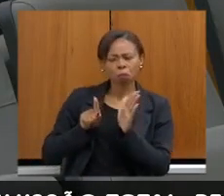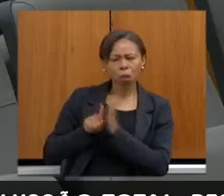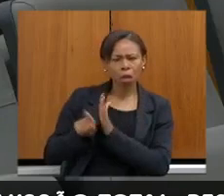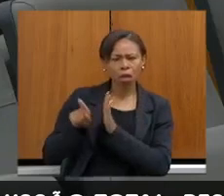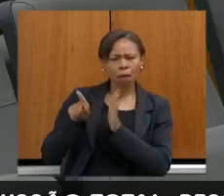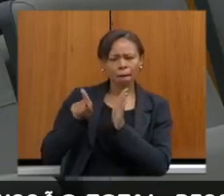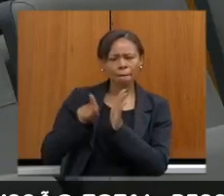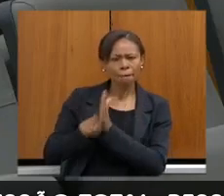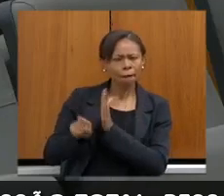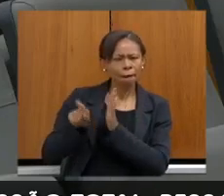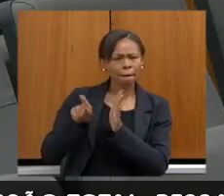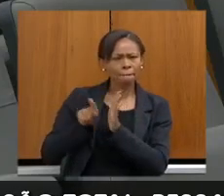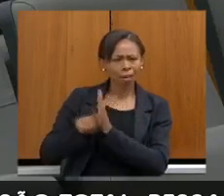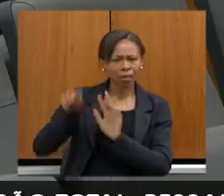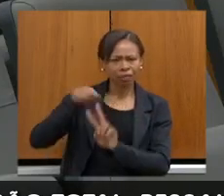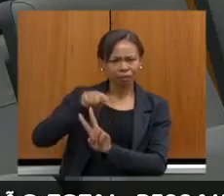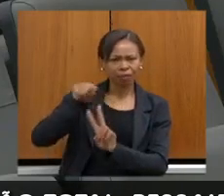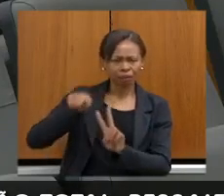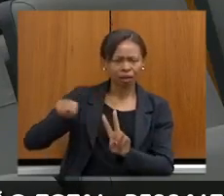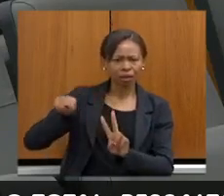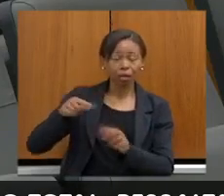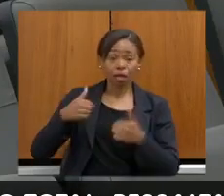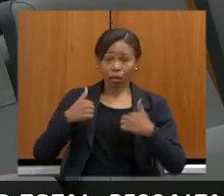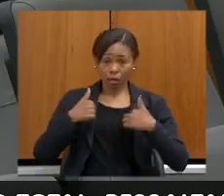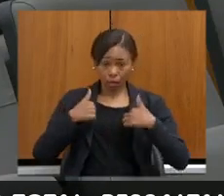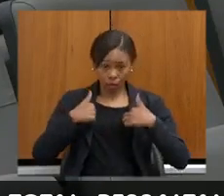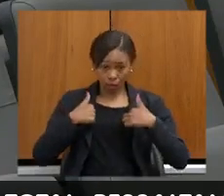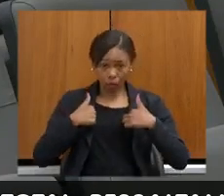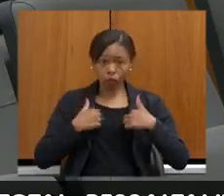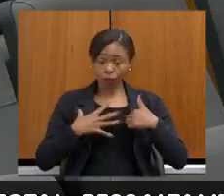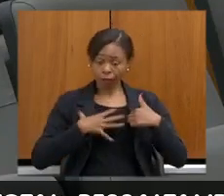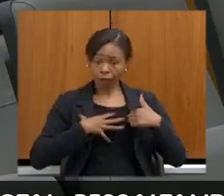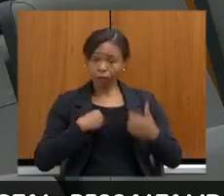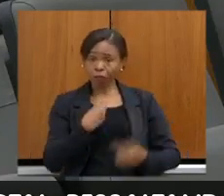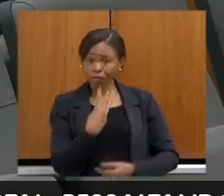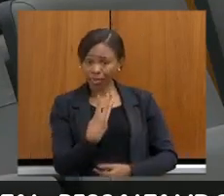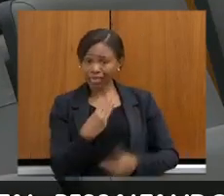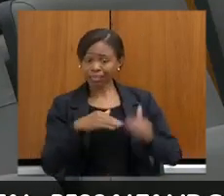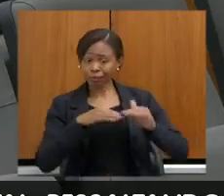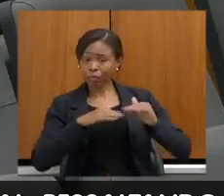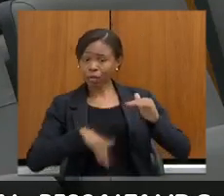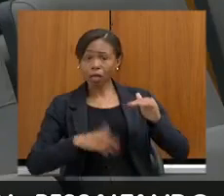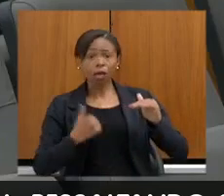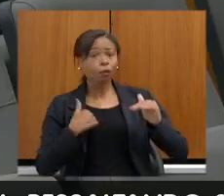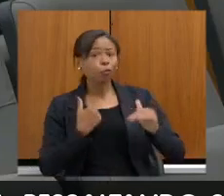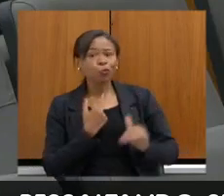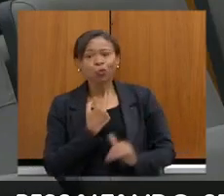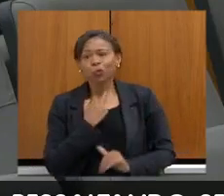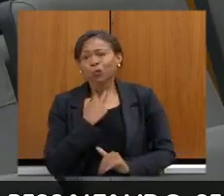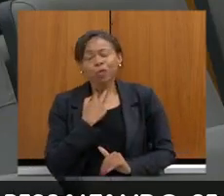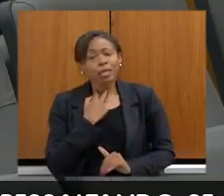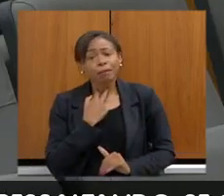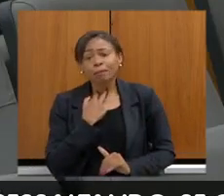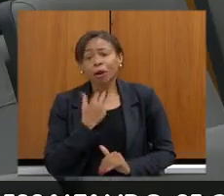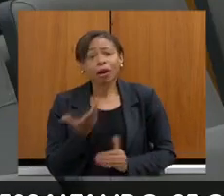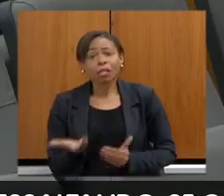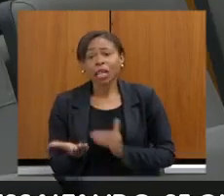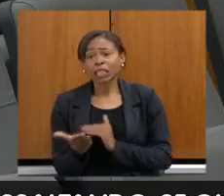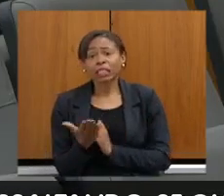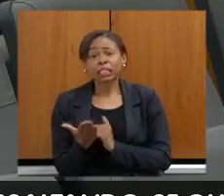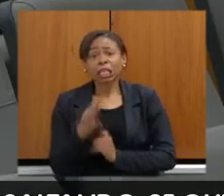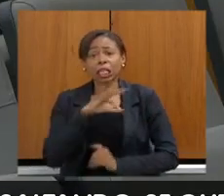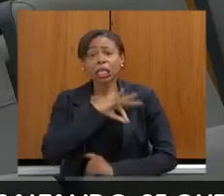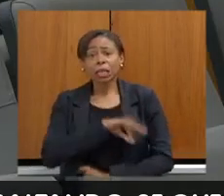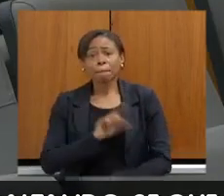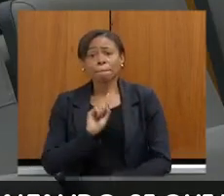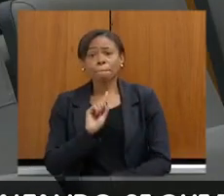a eles, eu, por exemplo, que tenho três filhos menores, não posso ter apenas assistência de mil reais